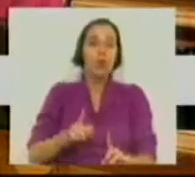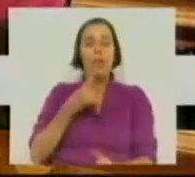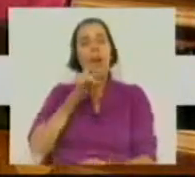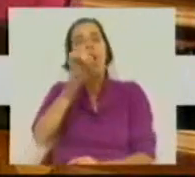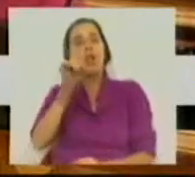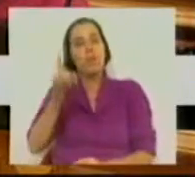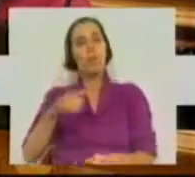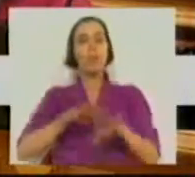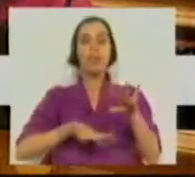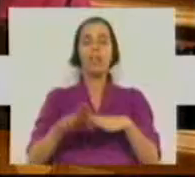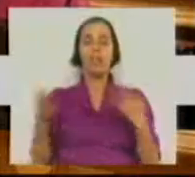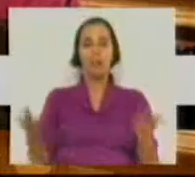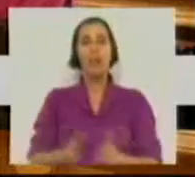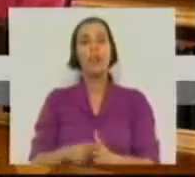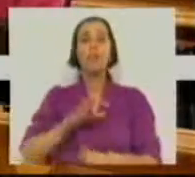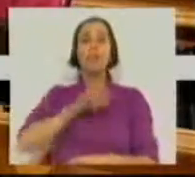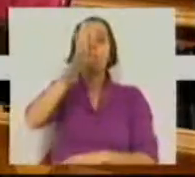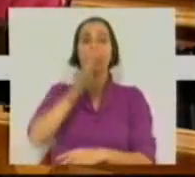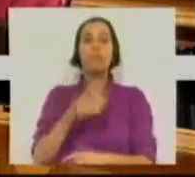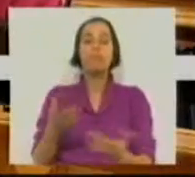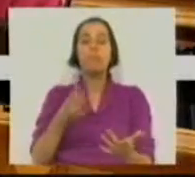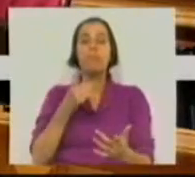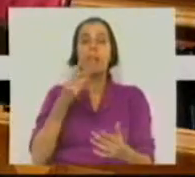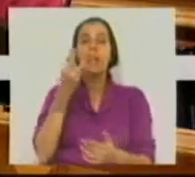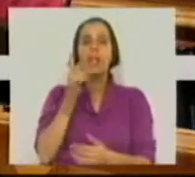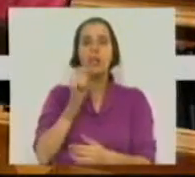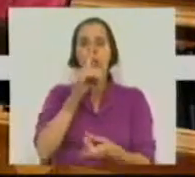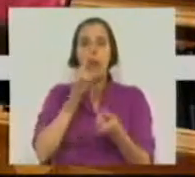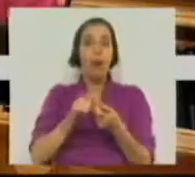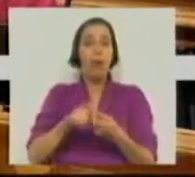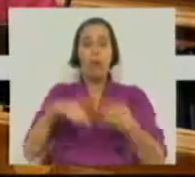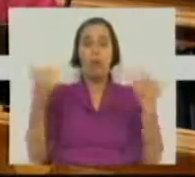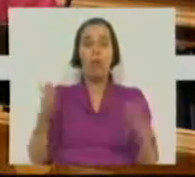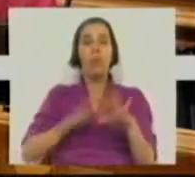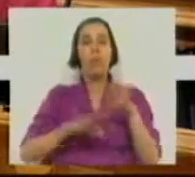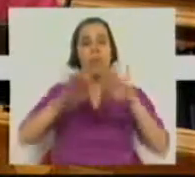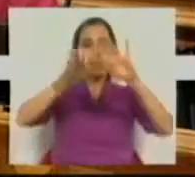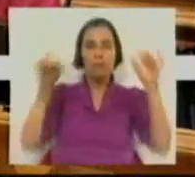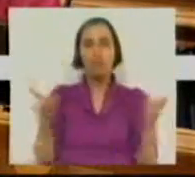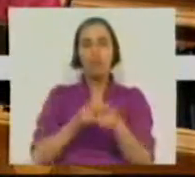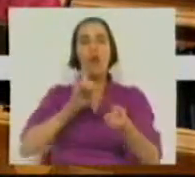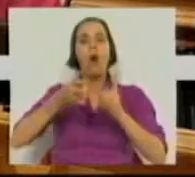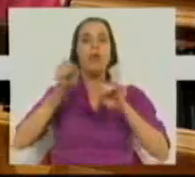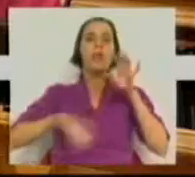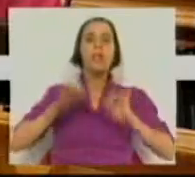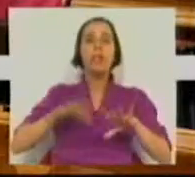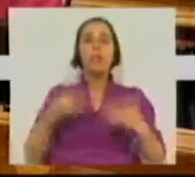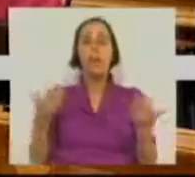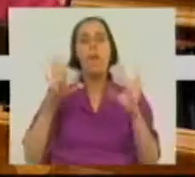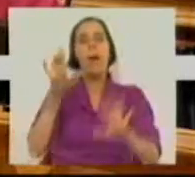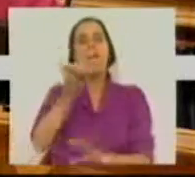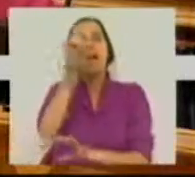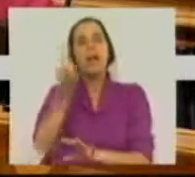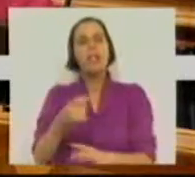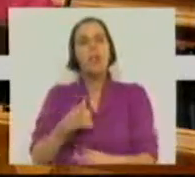às perguntas que lhe são feitas. Senhora ministra, três minutos é muito pouco para fazer a síntese do que aqui se passou, mas há uma